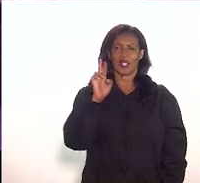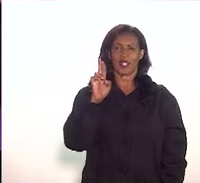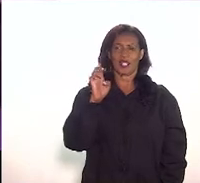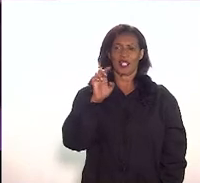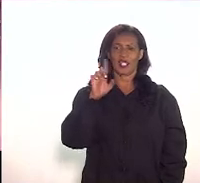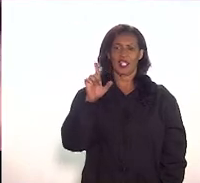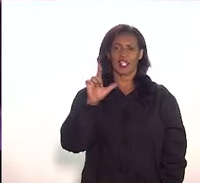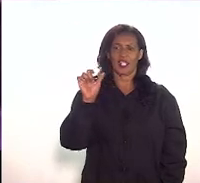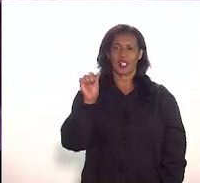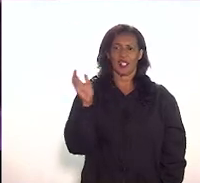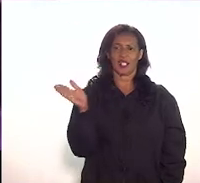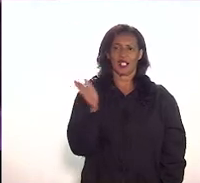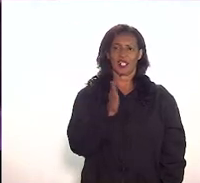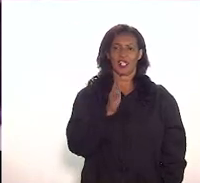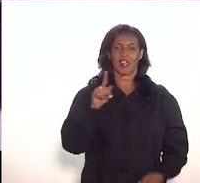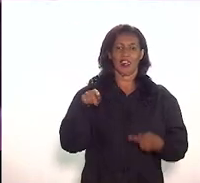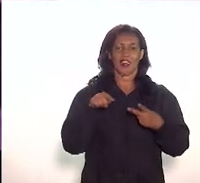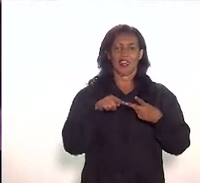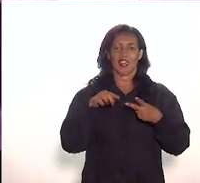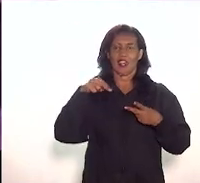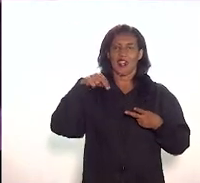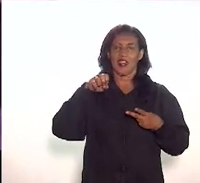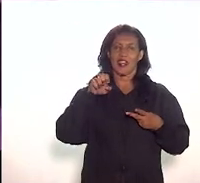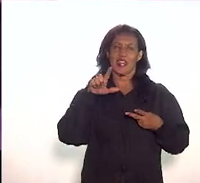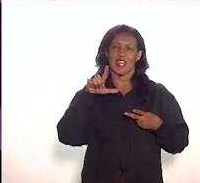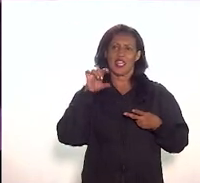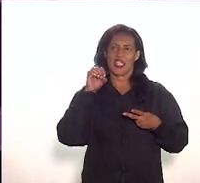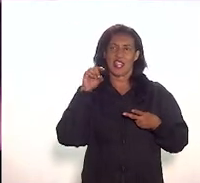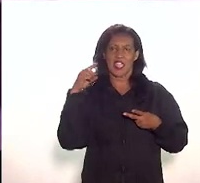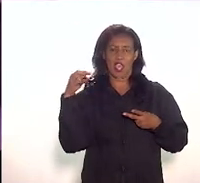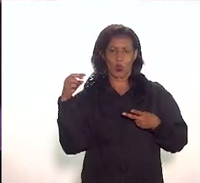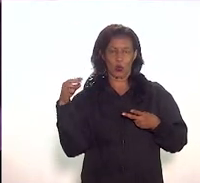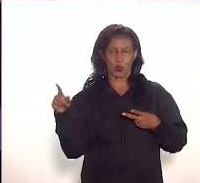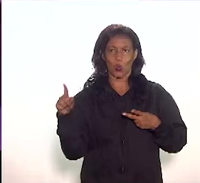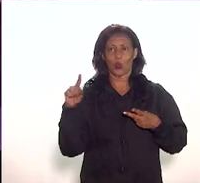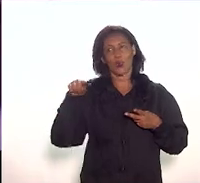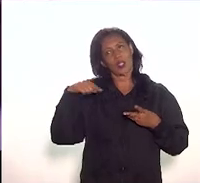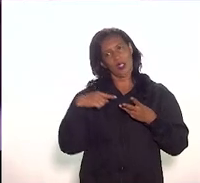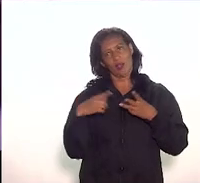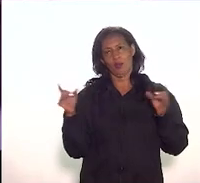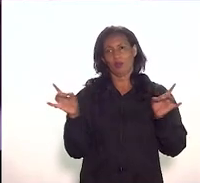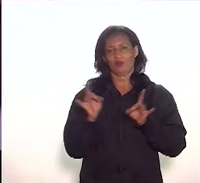depois Nelson Freitas e depois nós vamos encerrar porque o tempo está